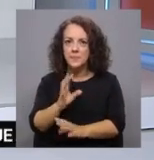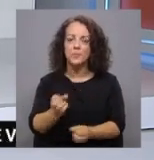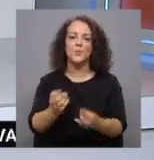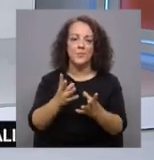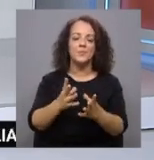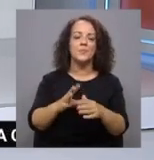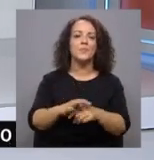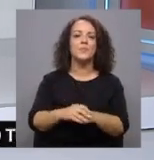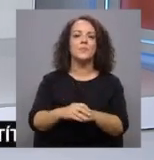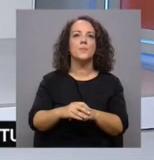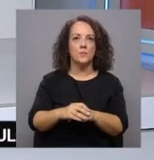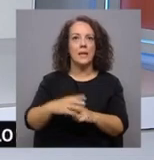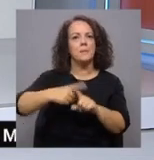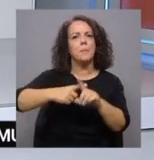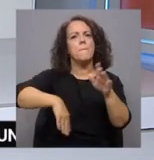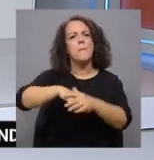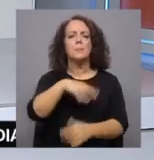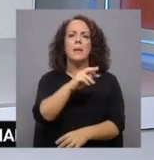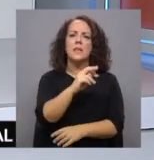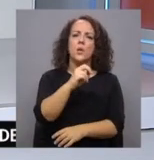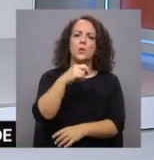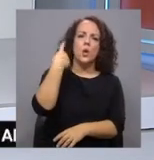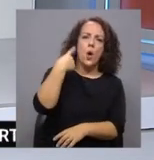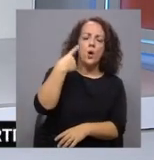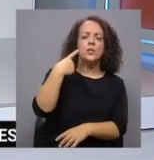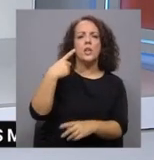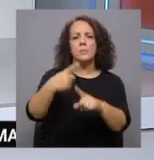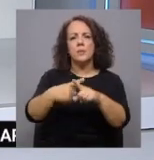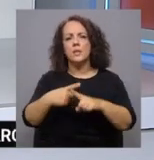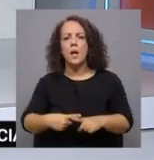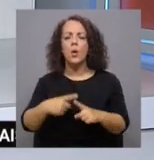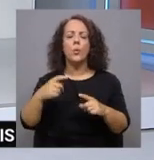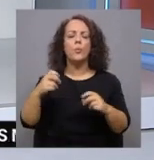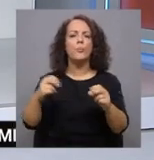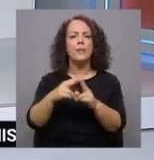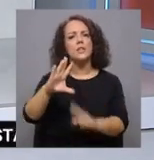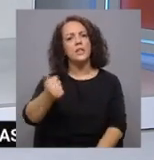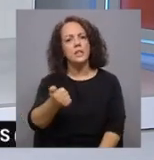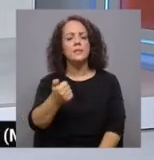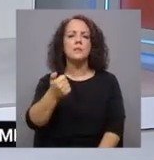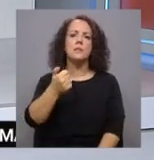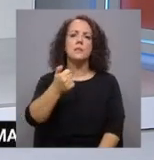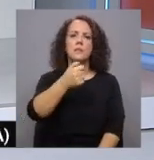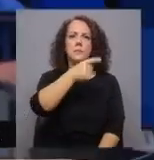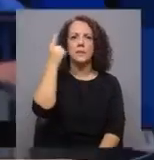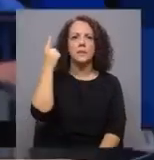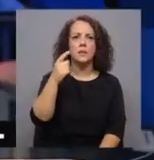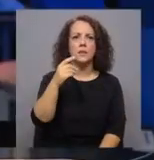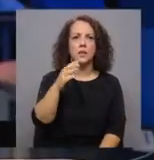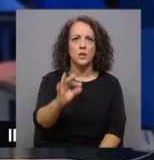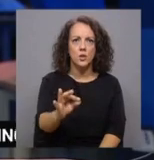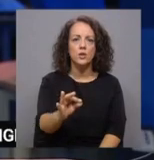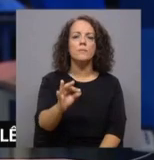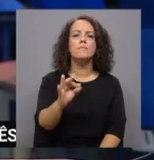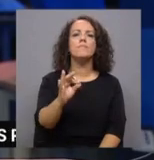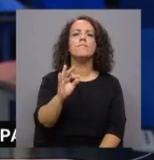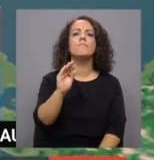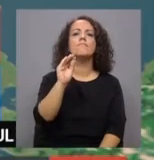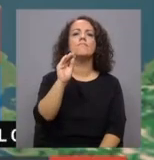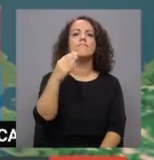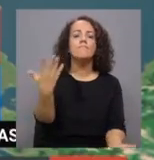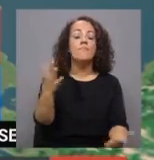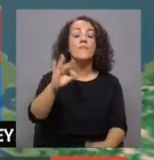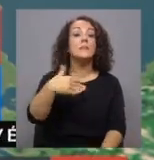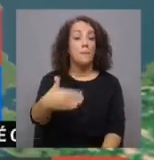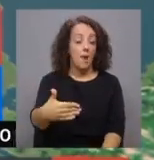Pronto, com máximas de 13 graus para Londres e Amsterdão, Paris com 15 e Berlim com 12. João? Fazemos 3 dias, Joana. Pronto, do fim de